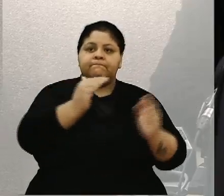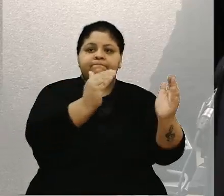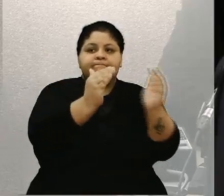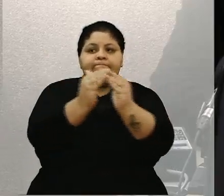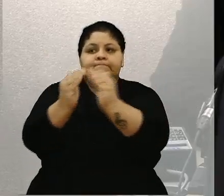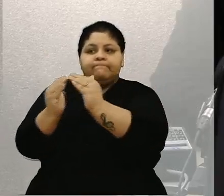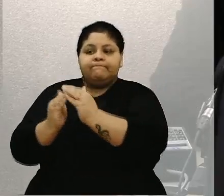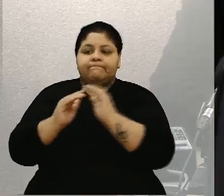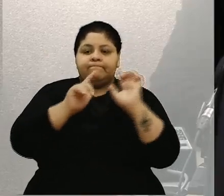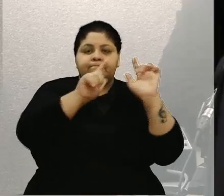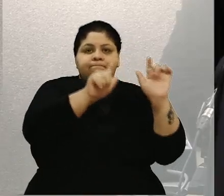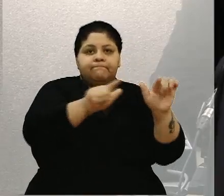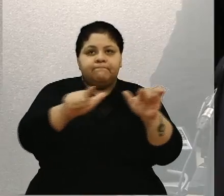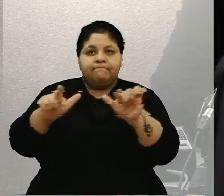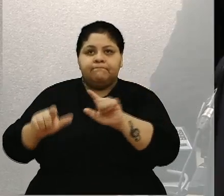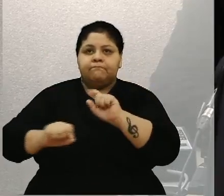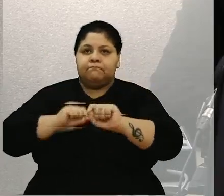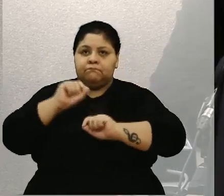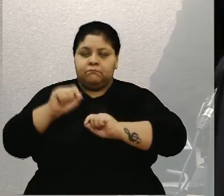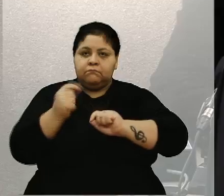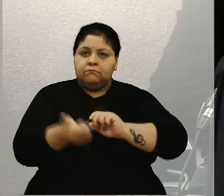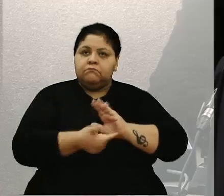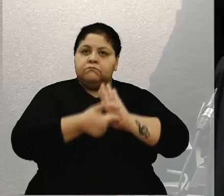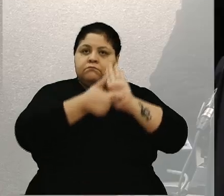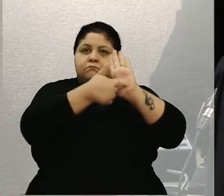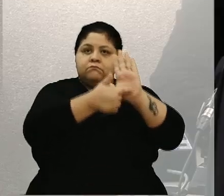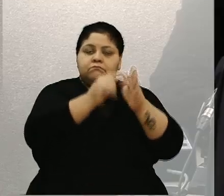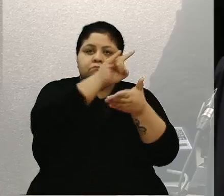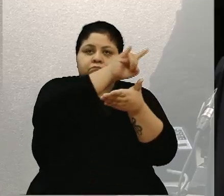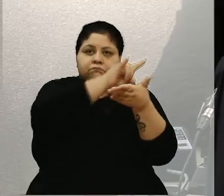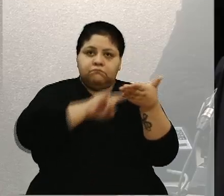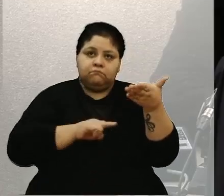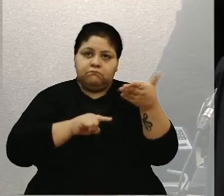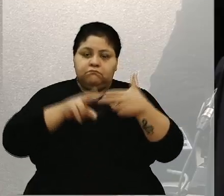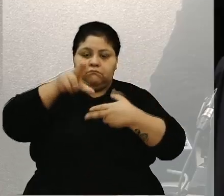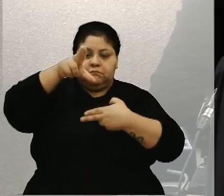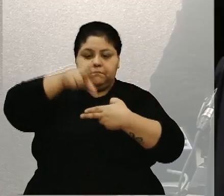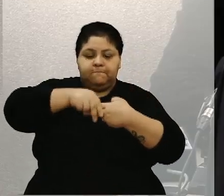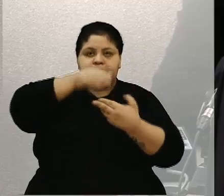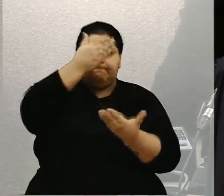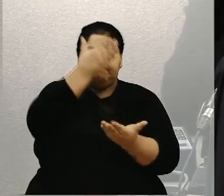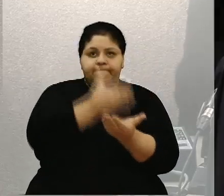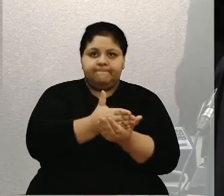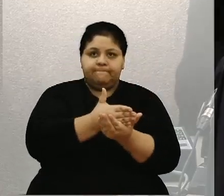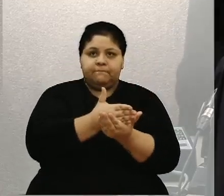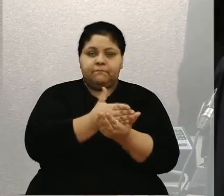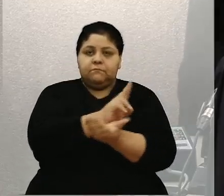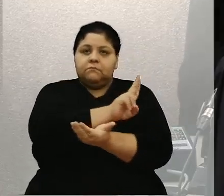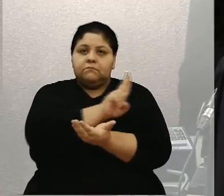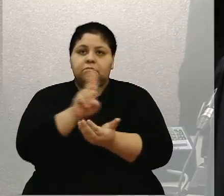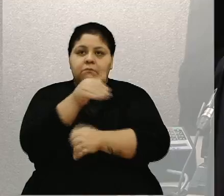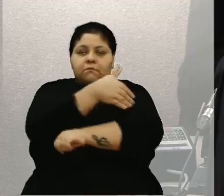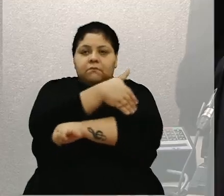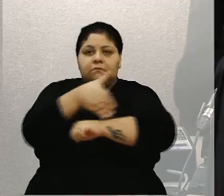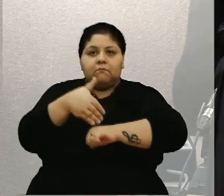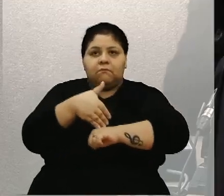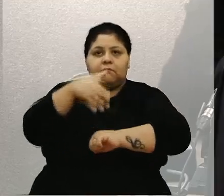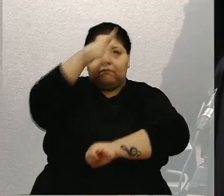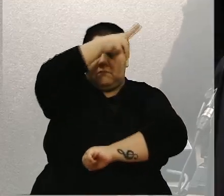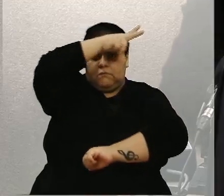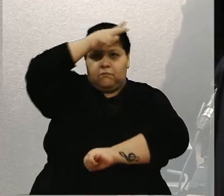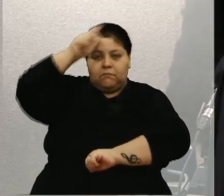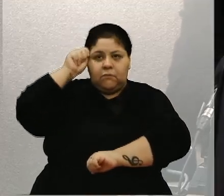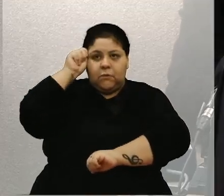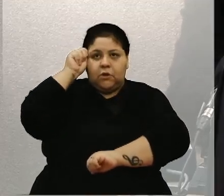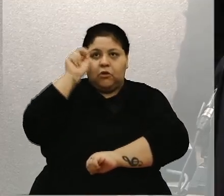locais, conforme evidenciado pelo abaixo-assinado anexado ao processo. A denominação de vias públicas com nomes de